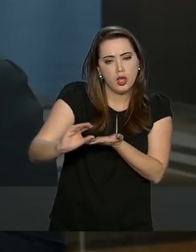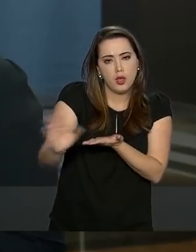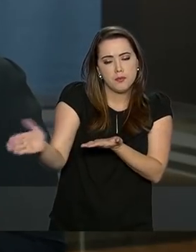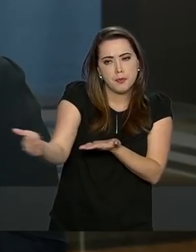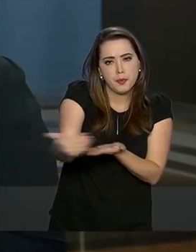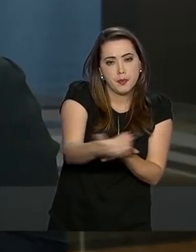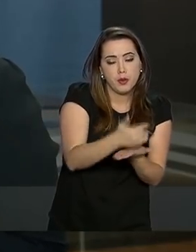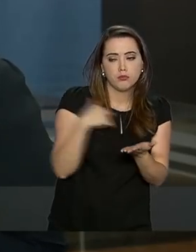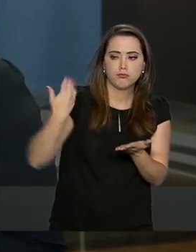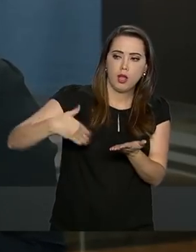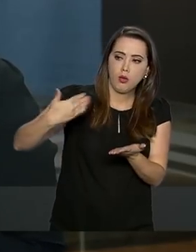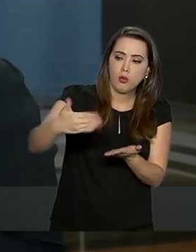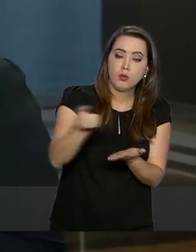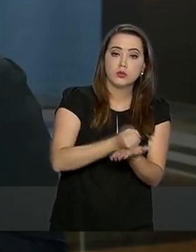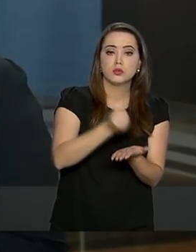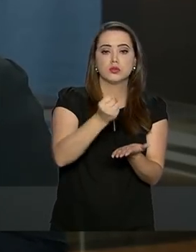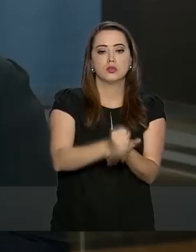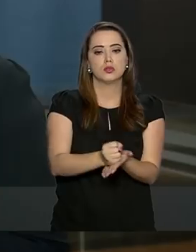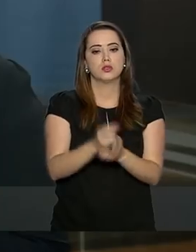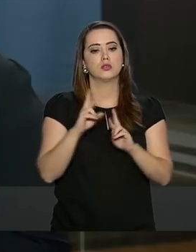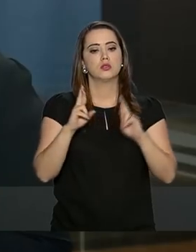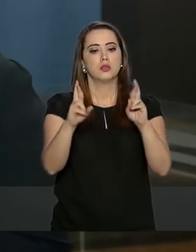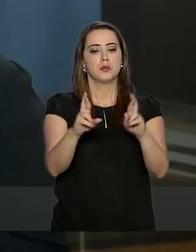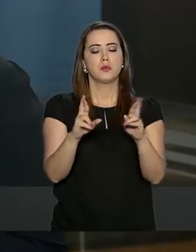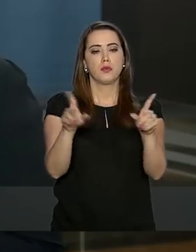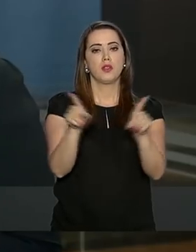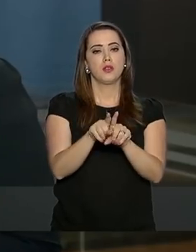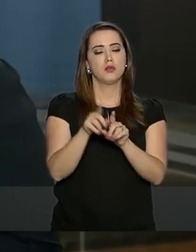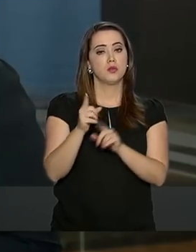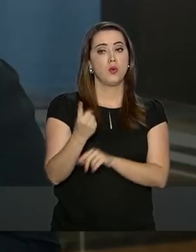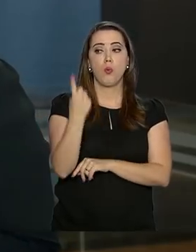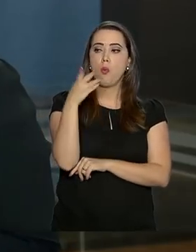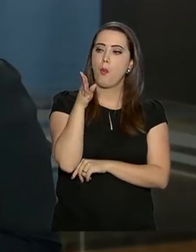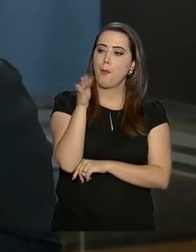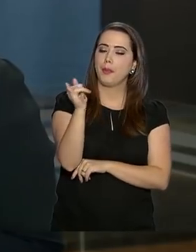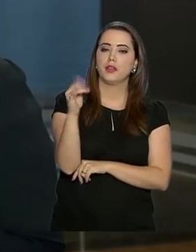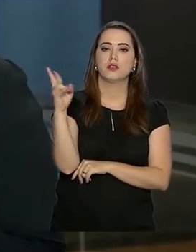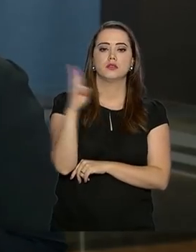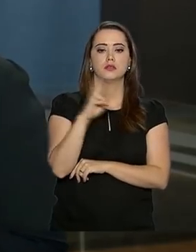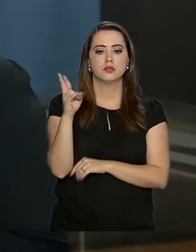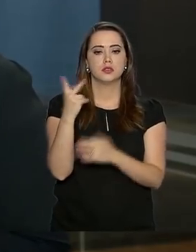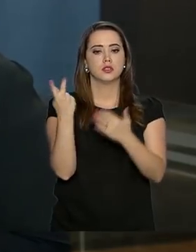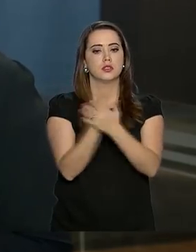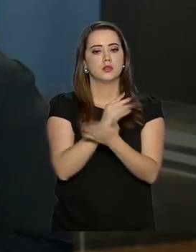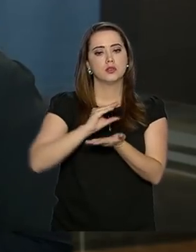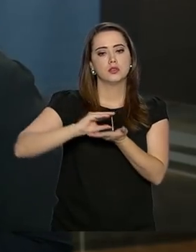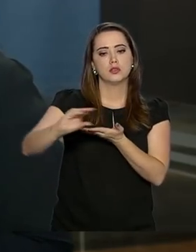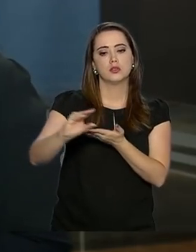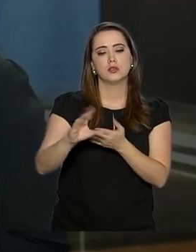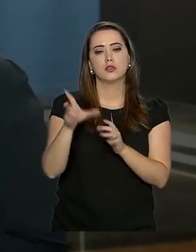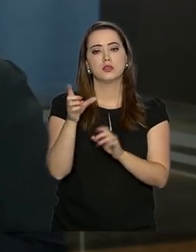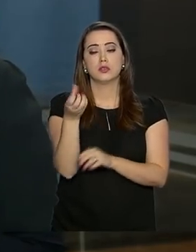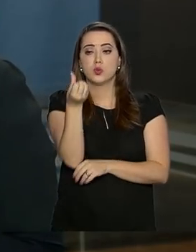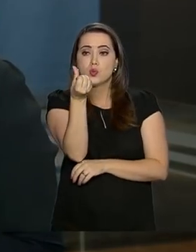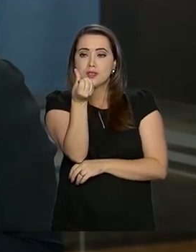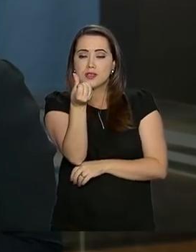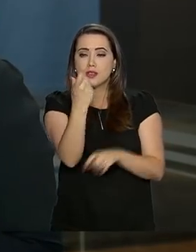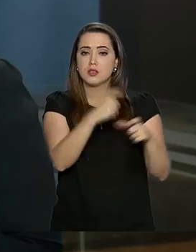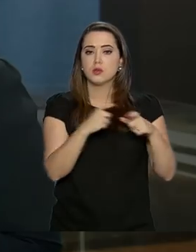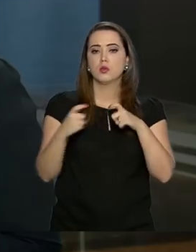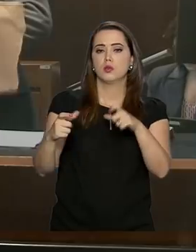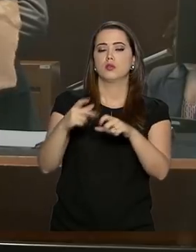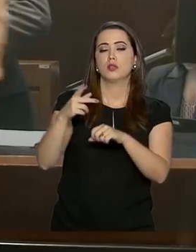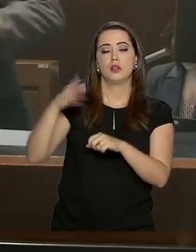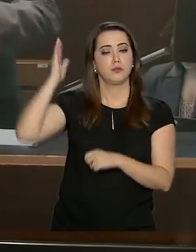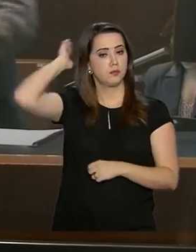arrendamentos ao longo dos contratos, a estimativa é de que R 1 bilhão seja investido nos seis terminais portuários